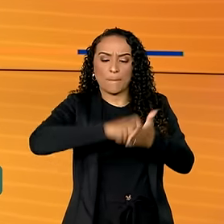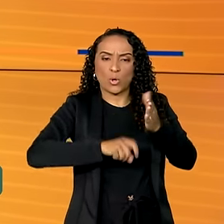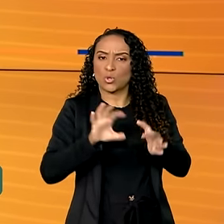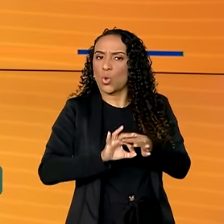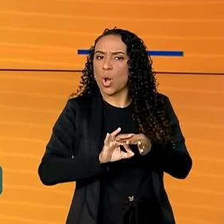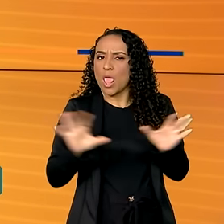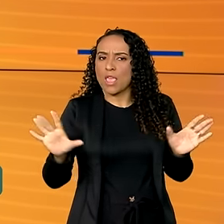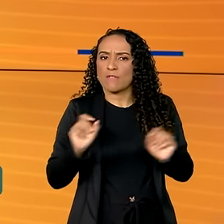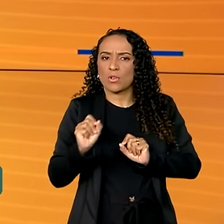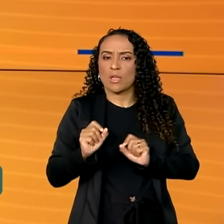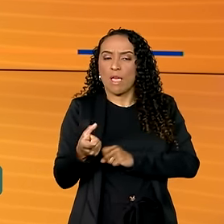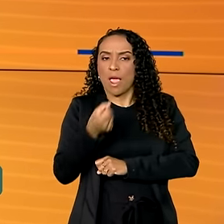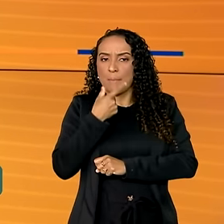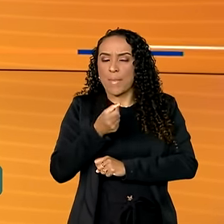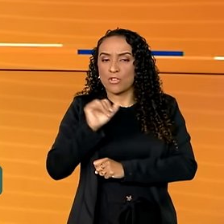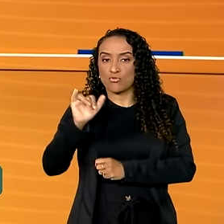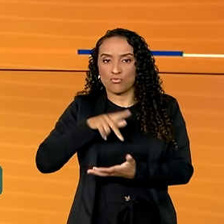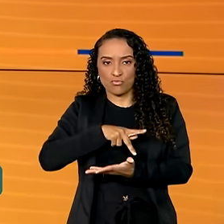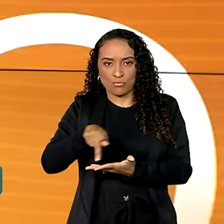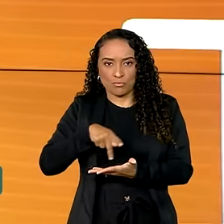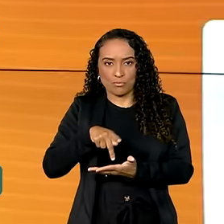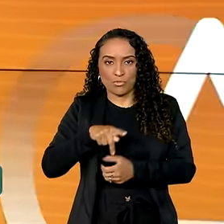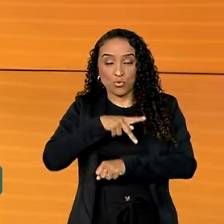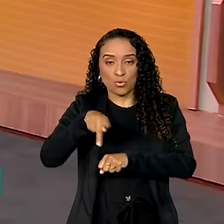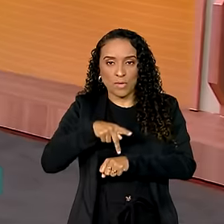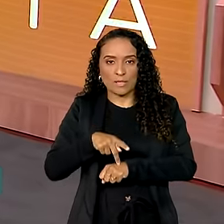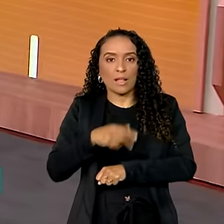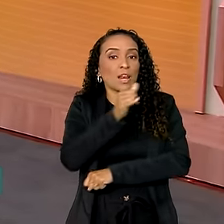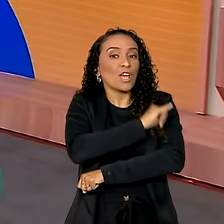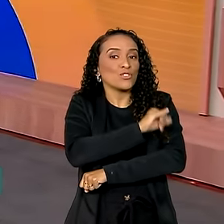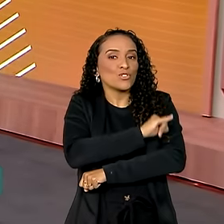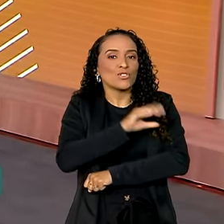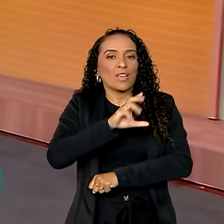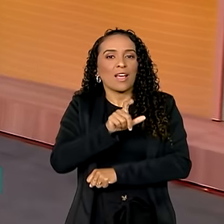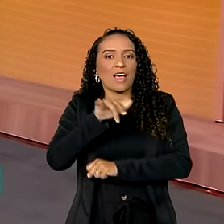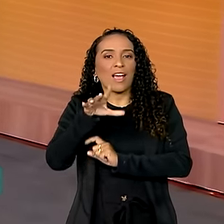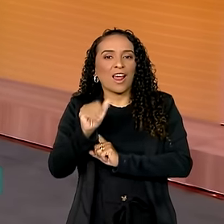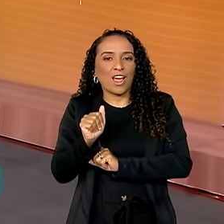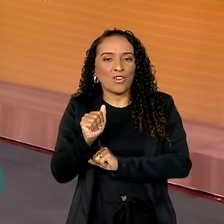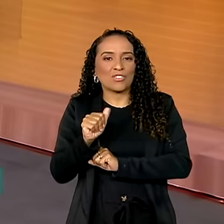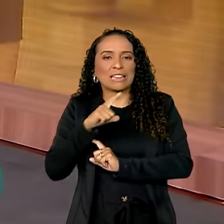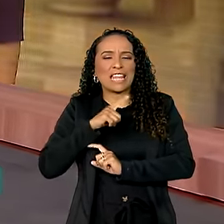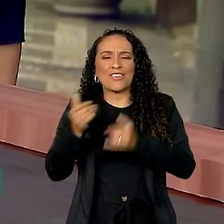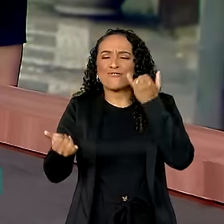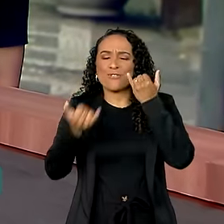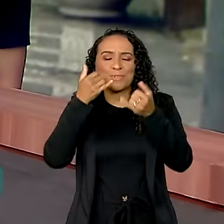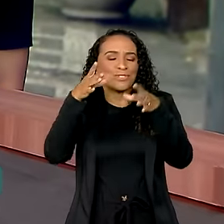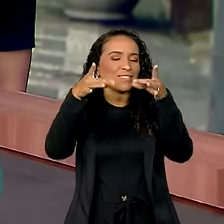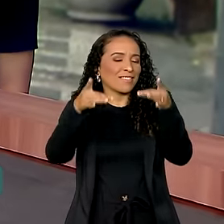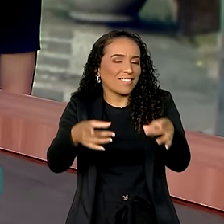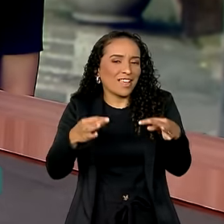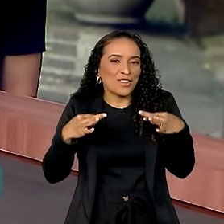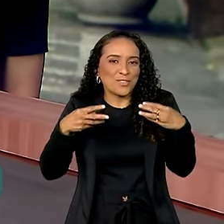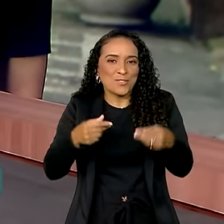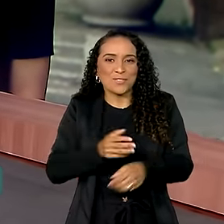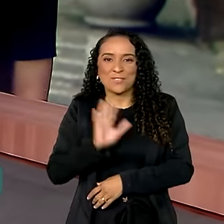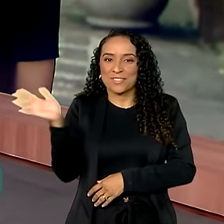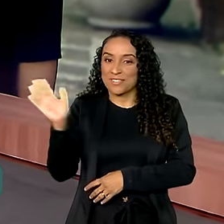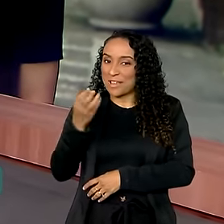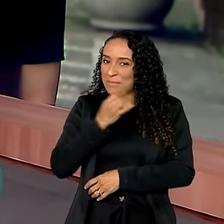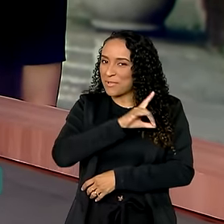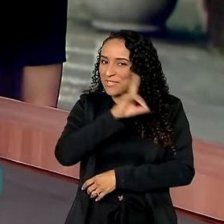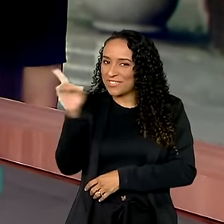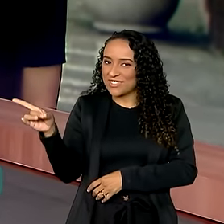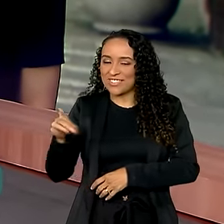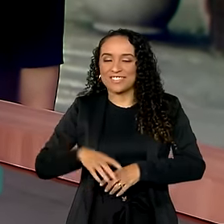impostos para remédios importados. Do Rio de Janeiro, Cláudia Boiunga tem todos os detalhes para a gente. Oi, Cláudia. Ótimo dia